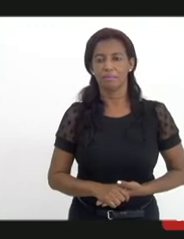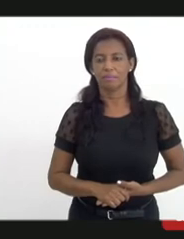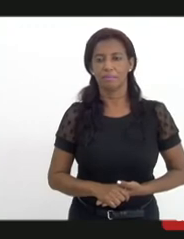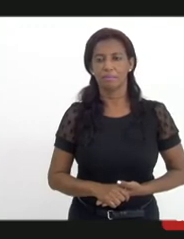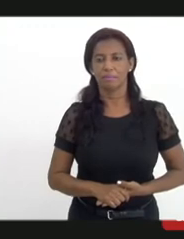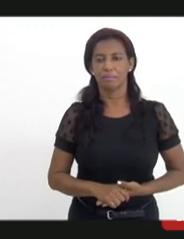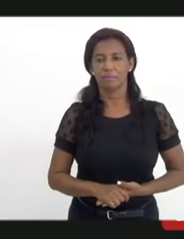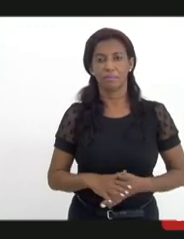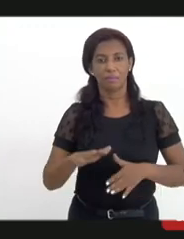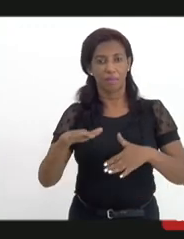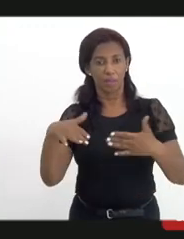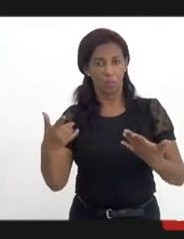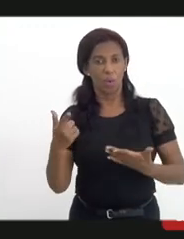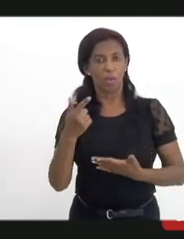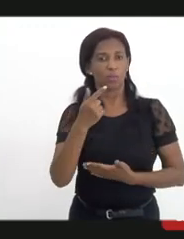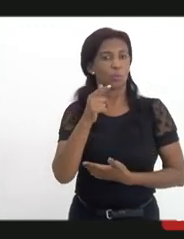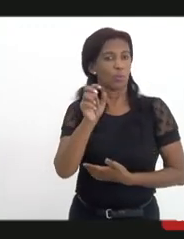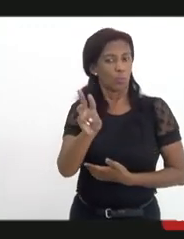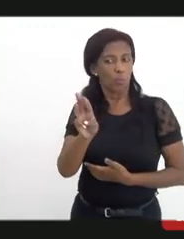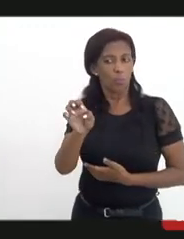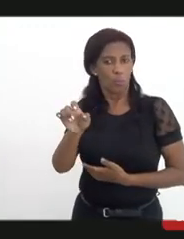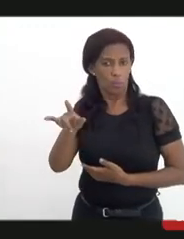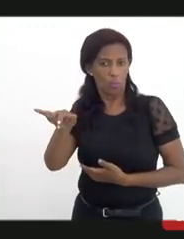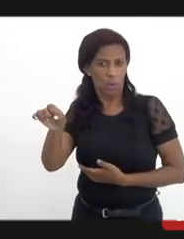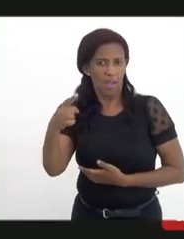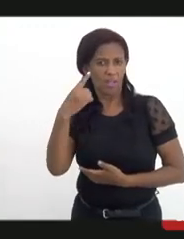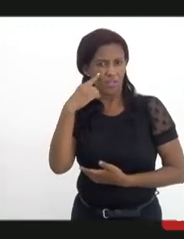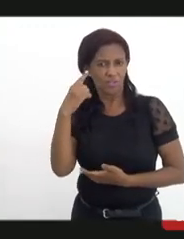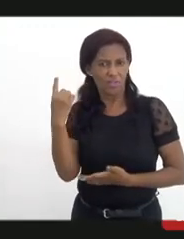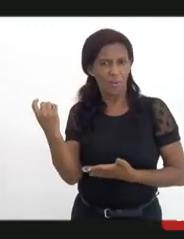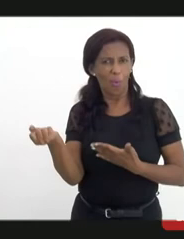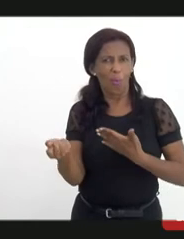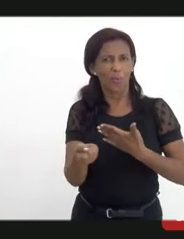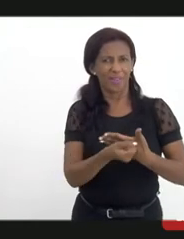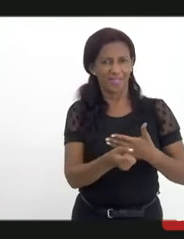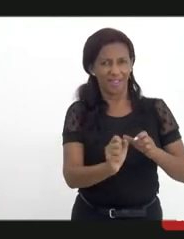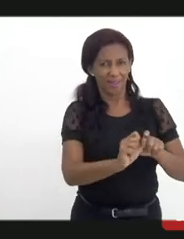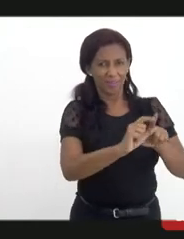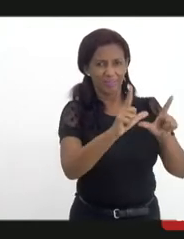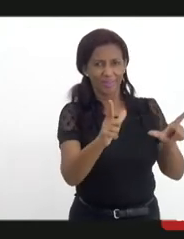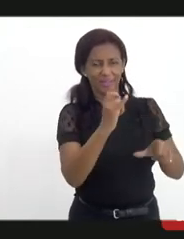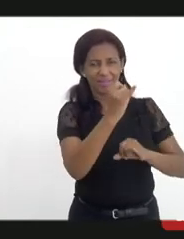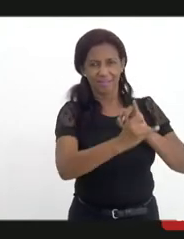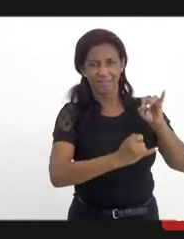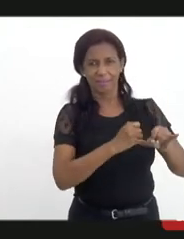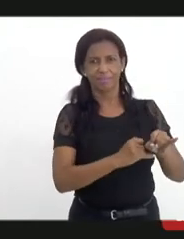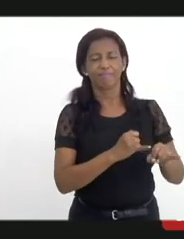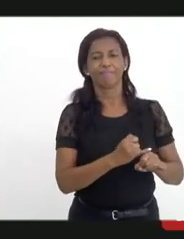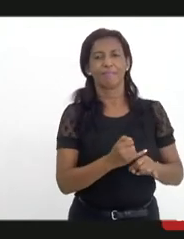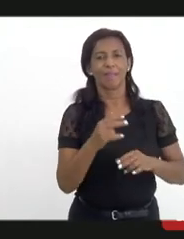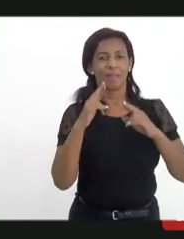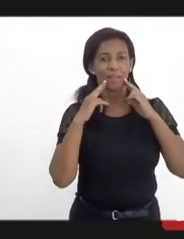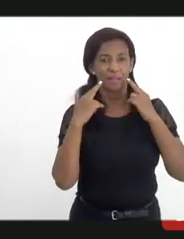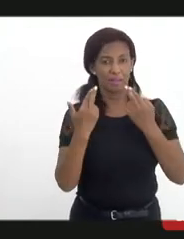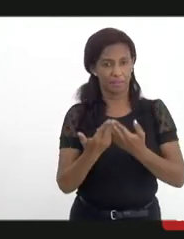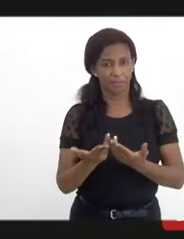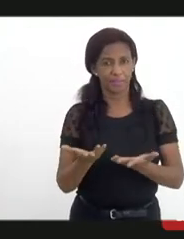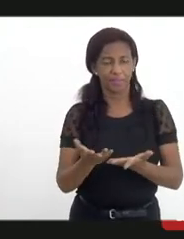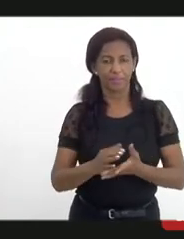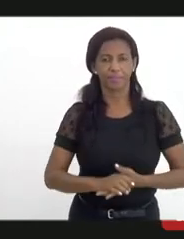Enquanto o Sr. Wesley vai vendo a questão da conectividade aqui na nossa audiência,